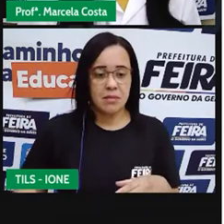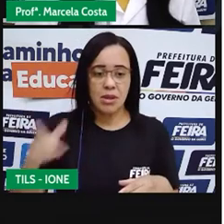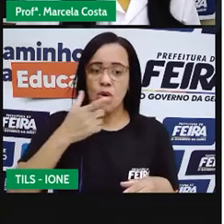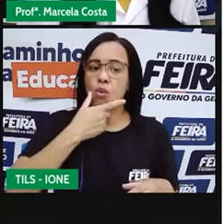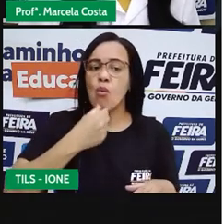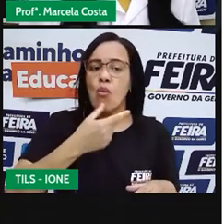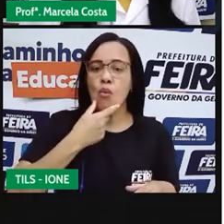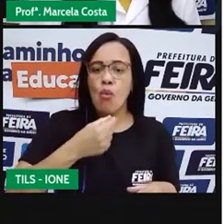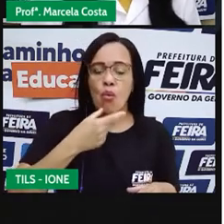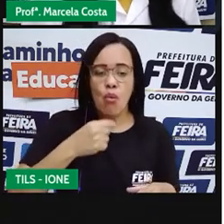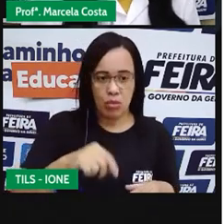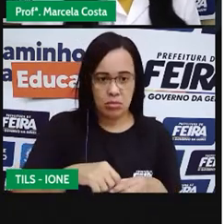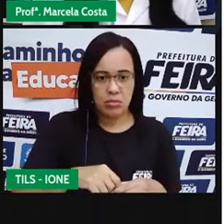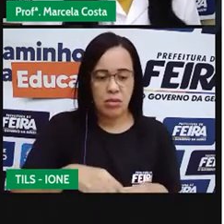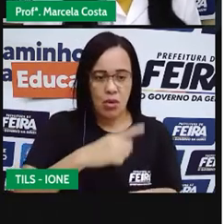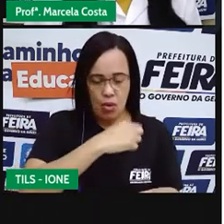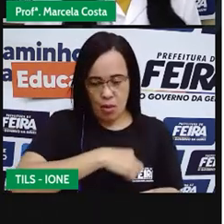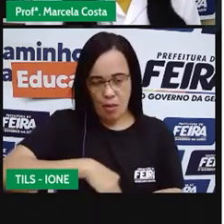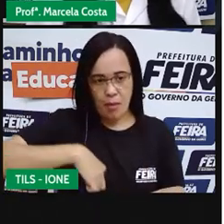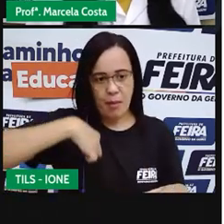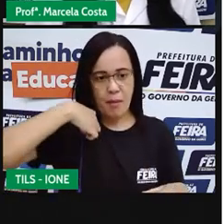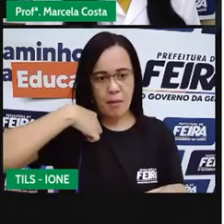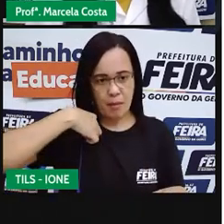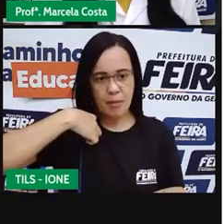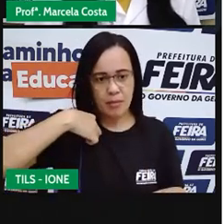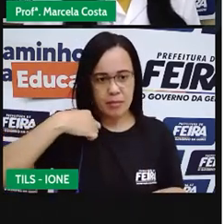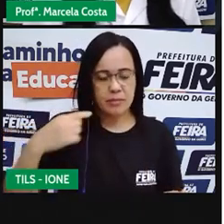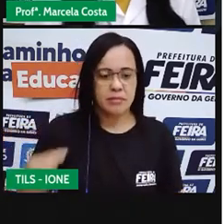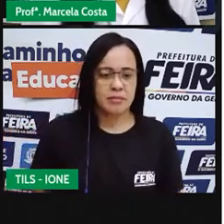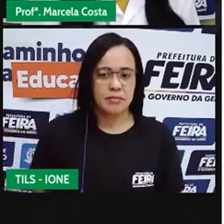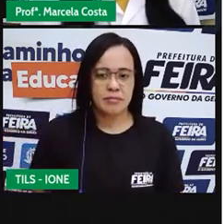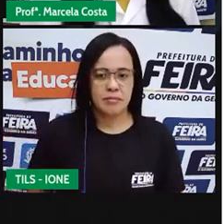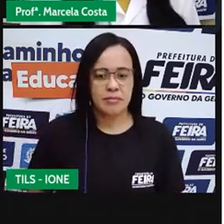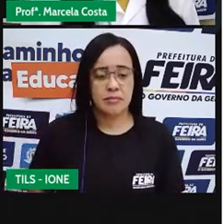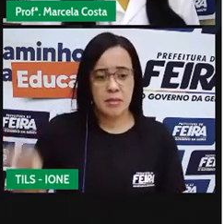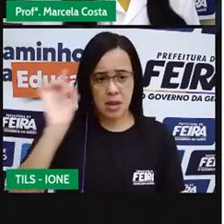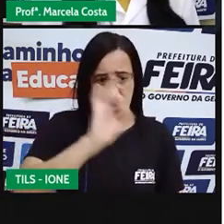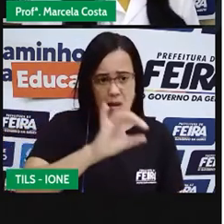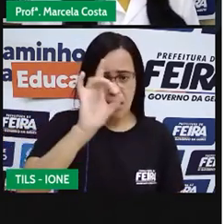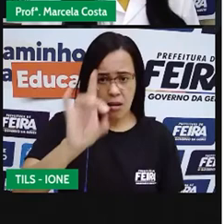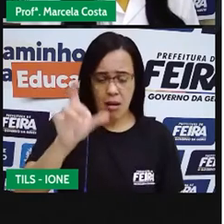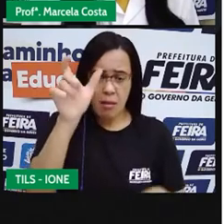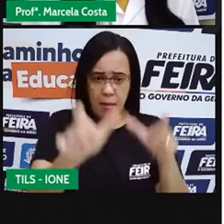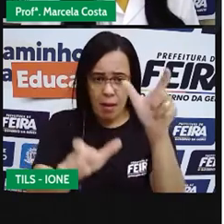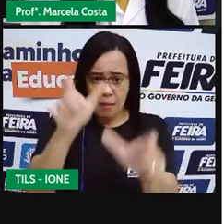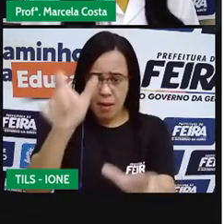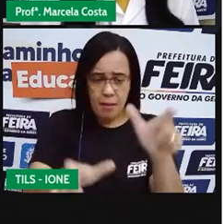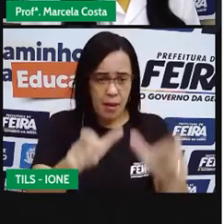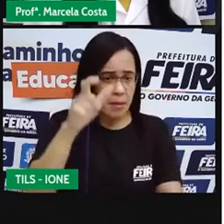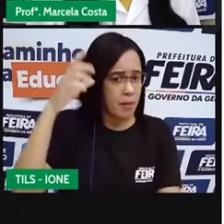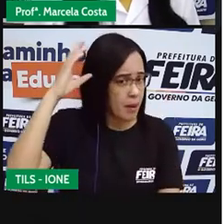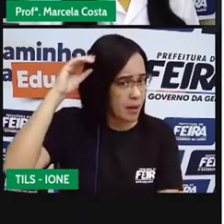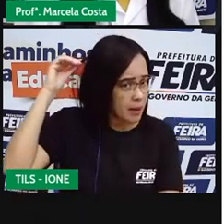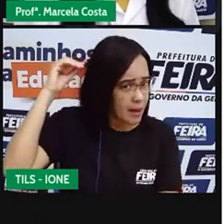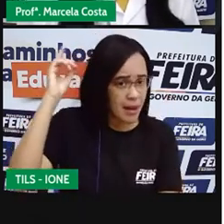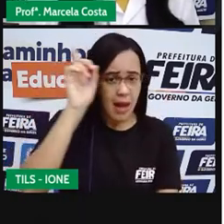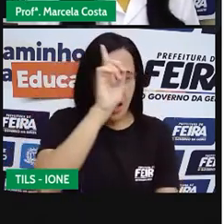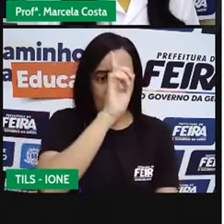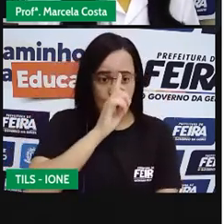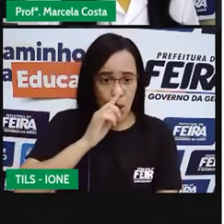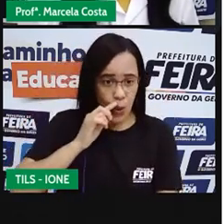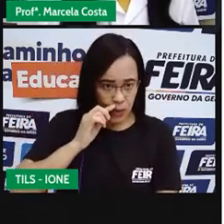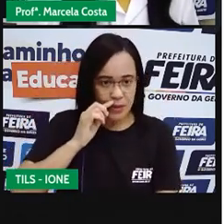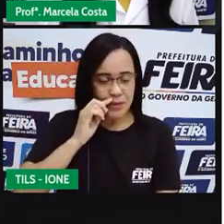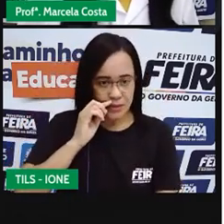da história Pocahontas. Esses são os personagens em cabelos loiros. Então, o nosso